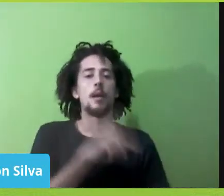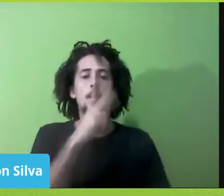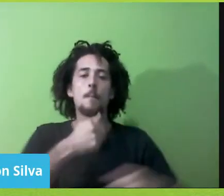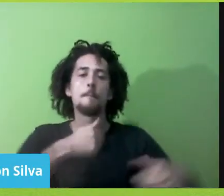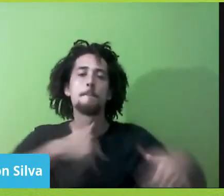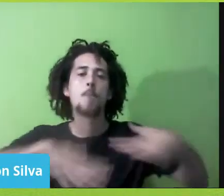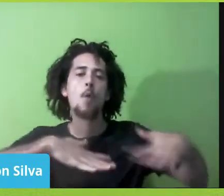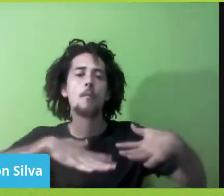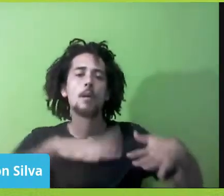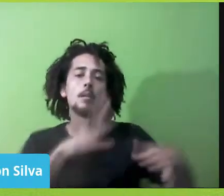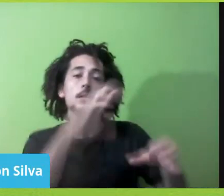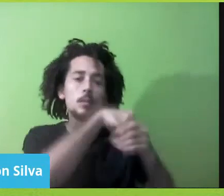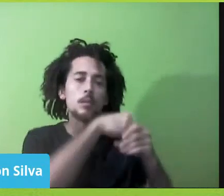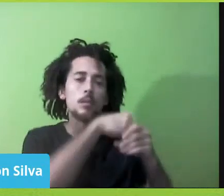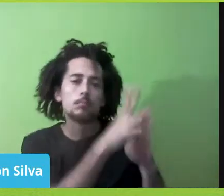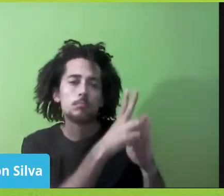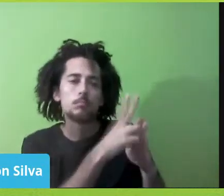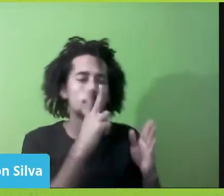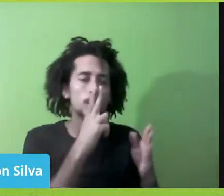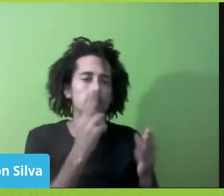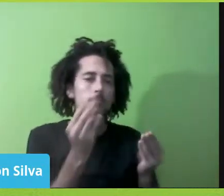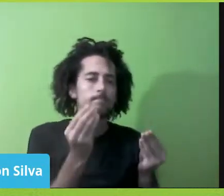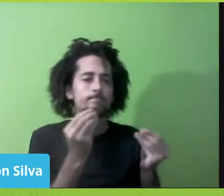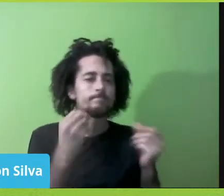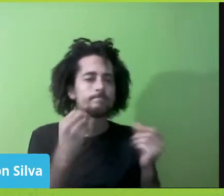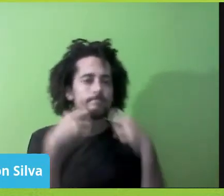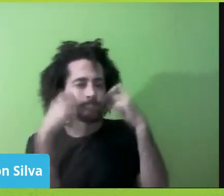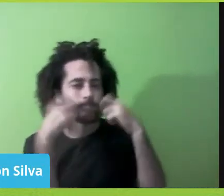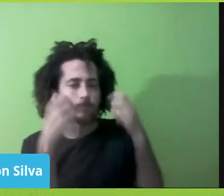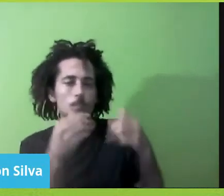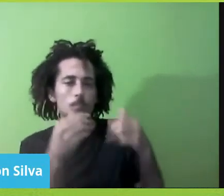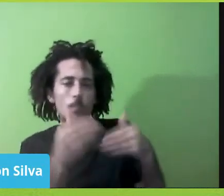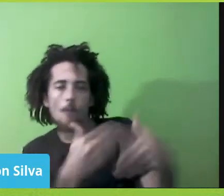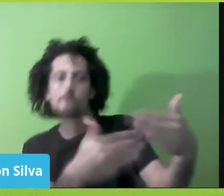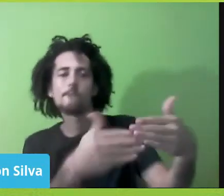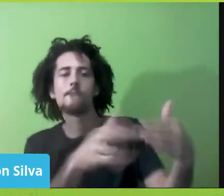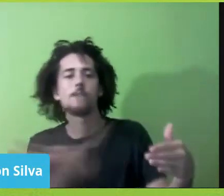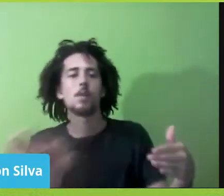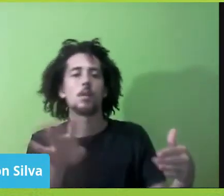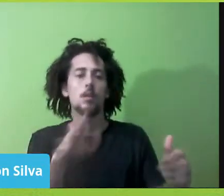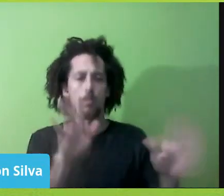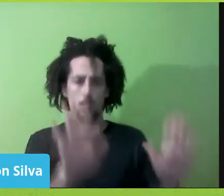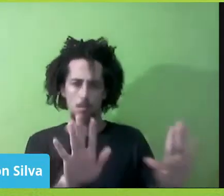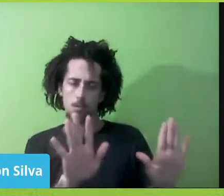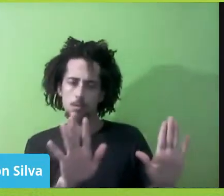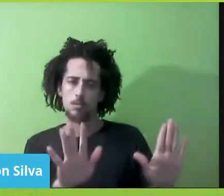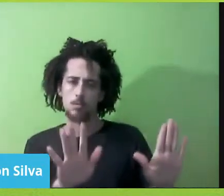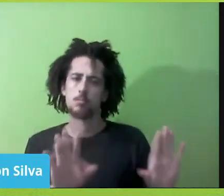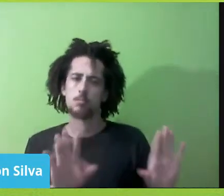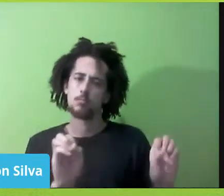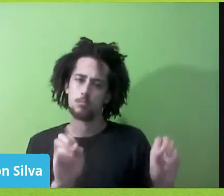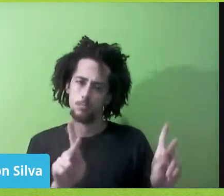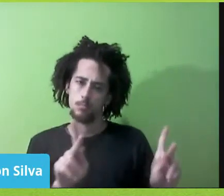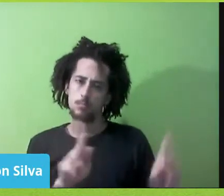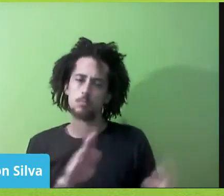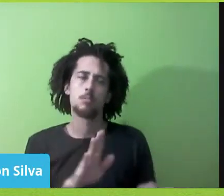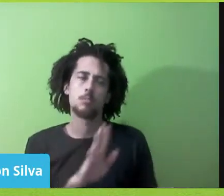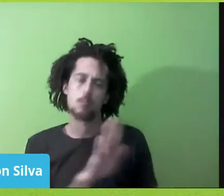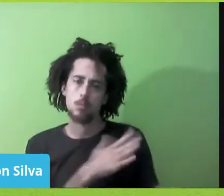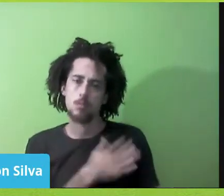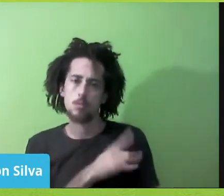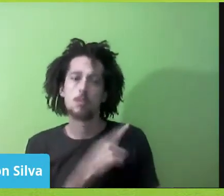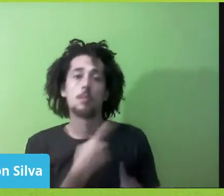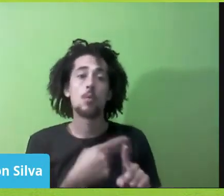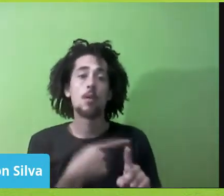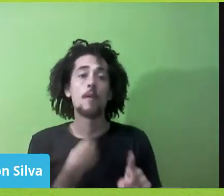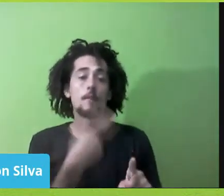desconfiados dessa nossa educação escolar, vai dizer, mas, peraí, né, eu, eu, eu, falo muito de uma conversa com os Yanomamis